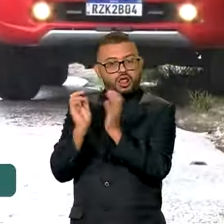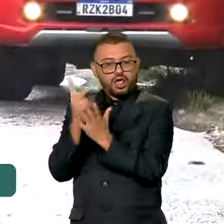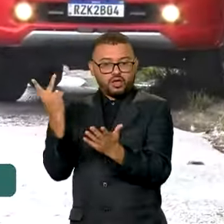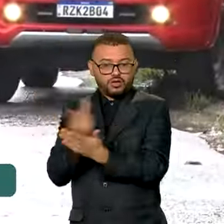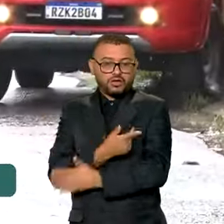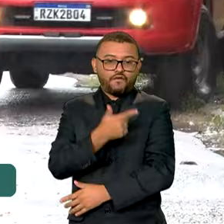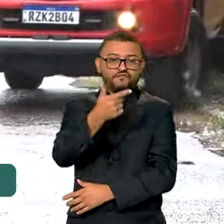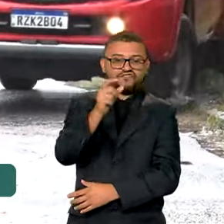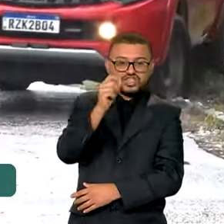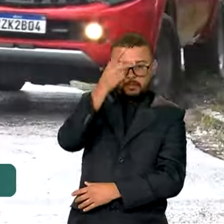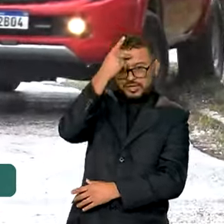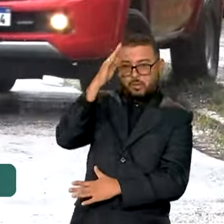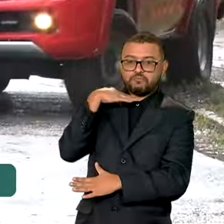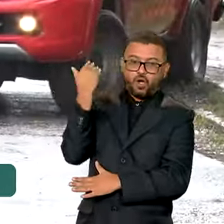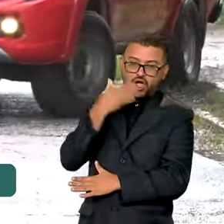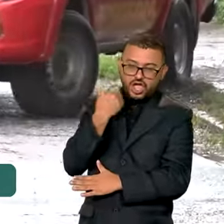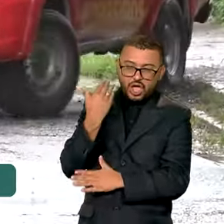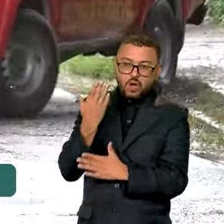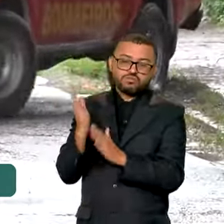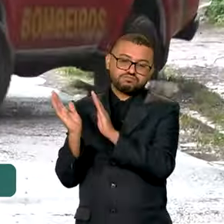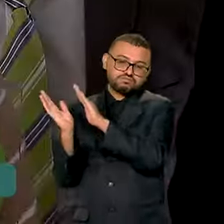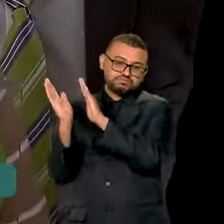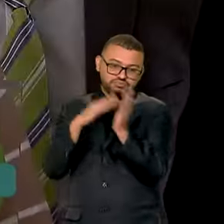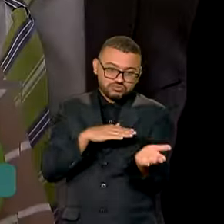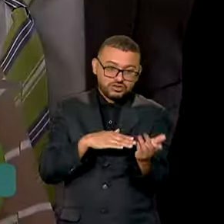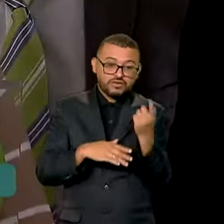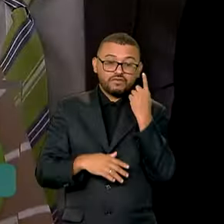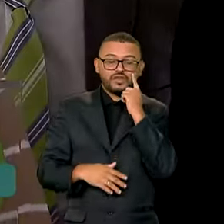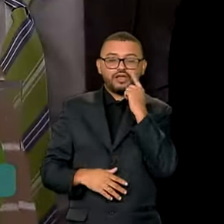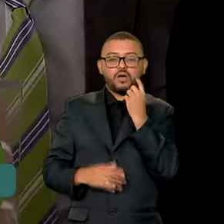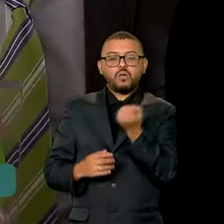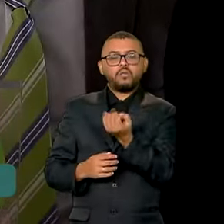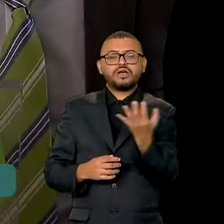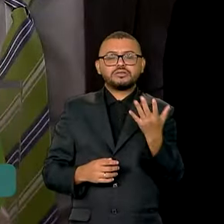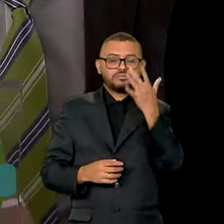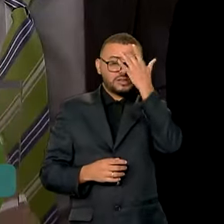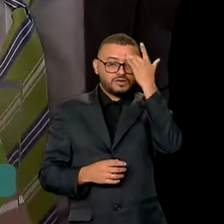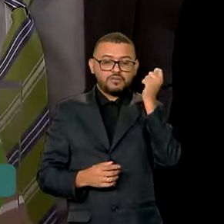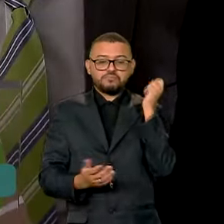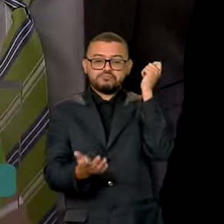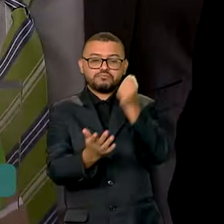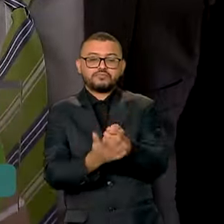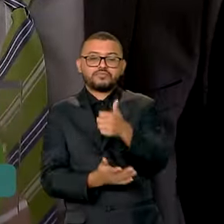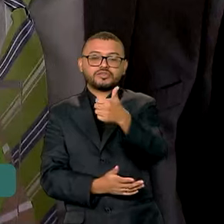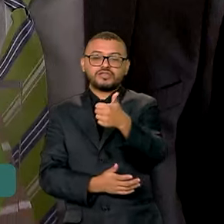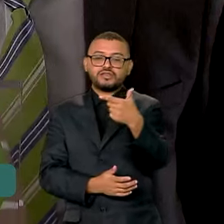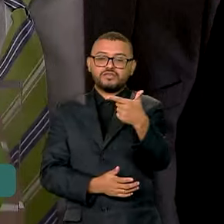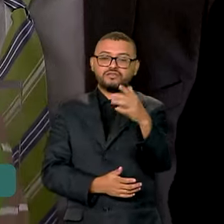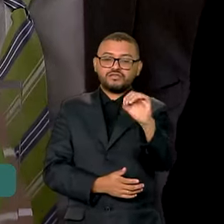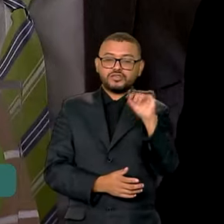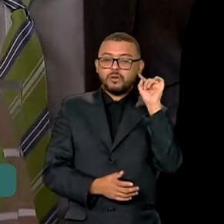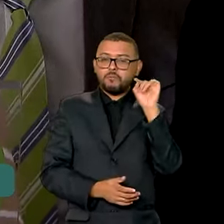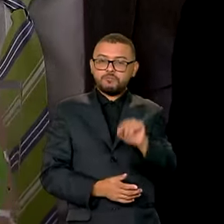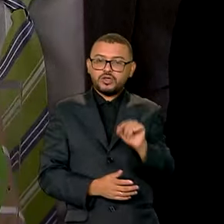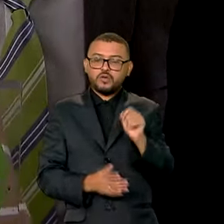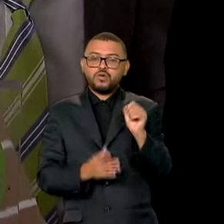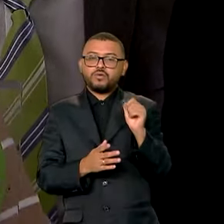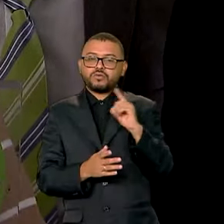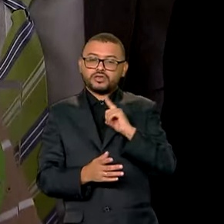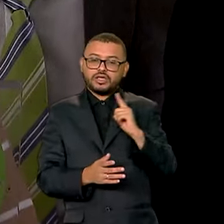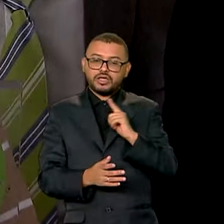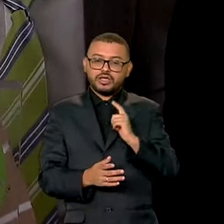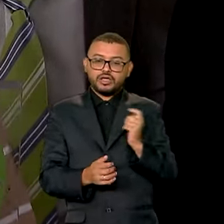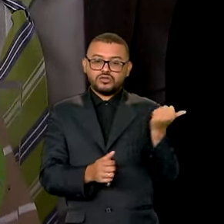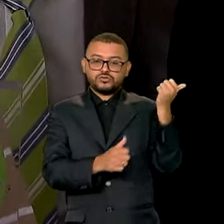20 pessoas morreram nesses desabamentos. Os mutuários receberão a indenização de até 120 mil reais bancados com recurso de